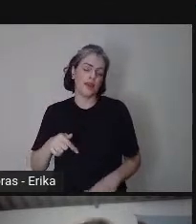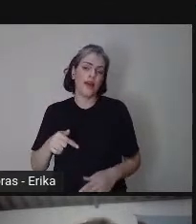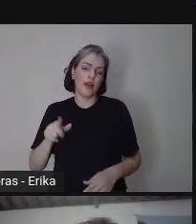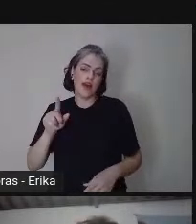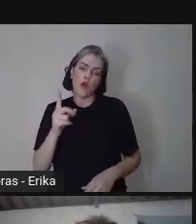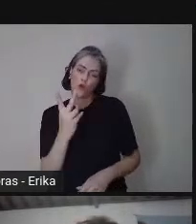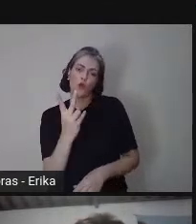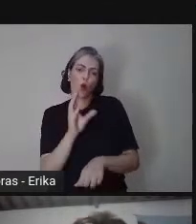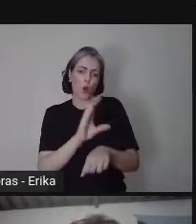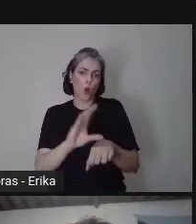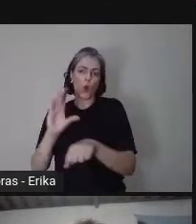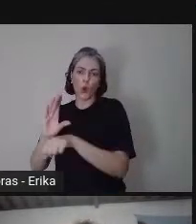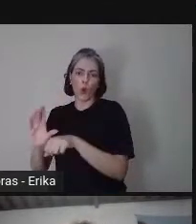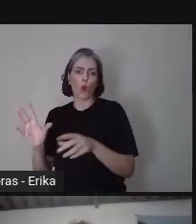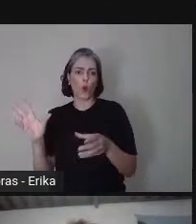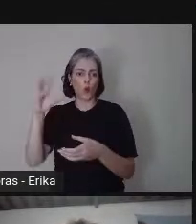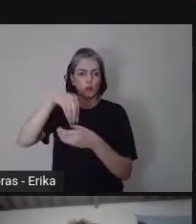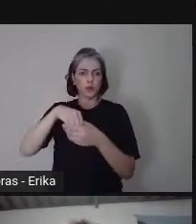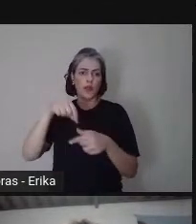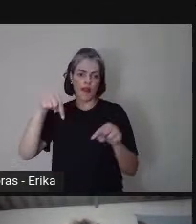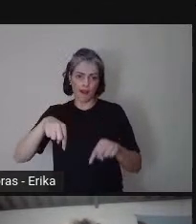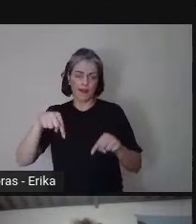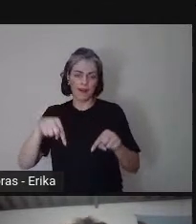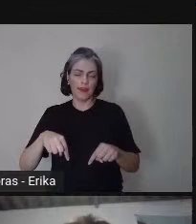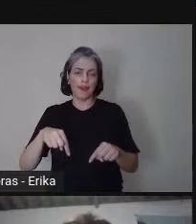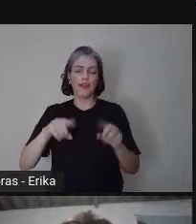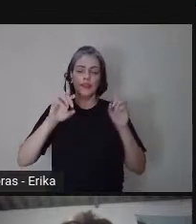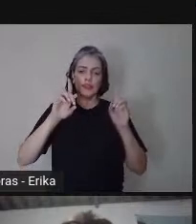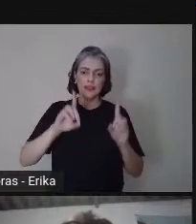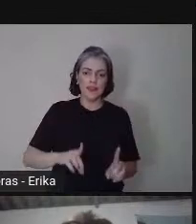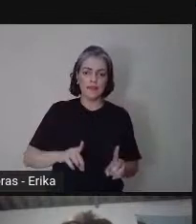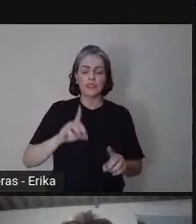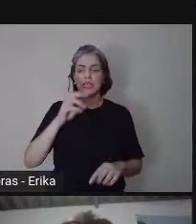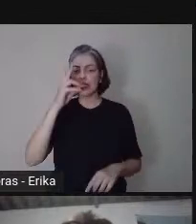de deficiência sensorial e de deficiência intelectual.